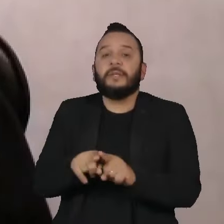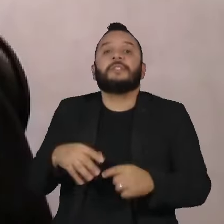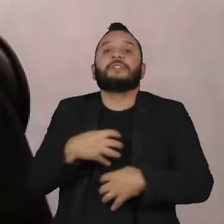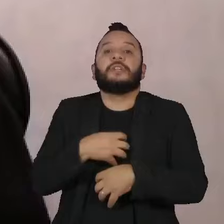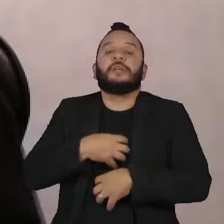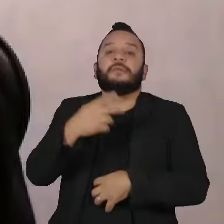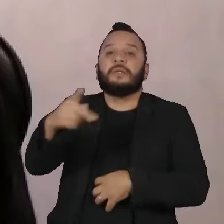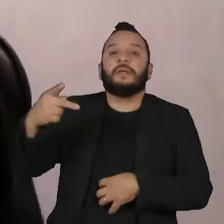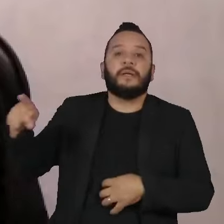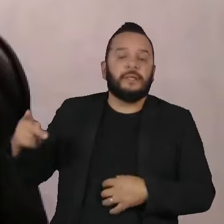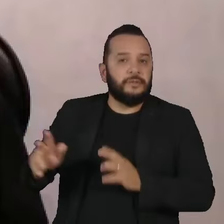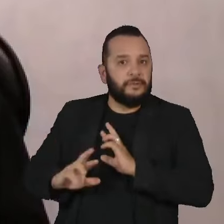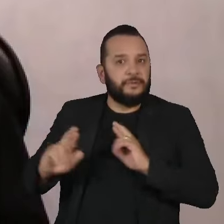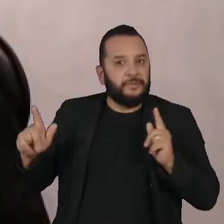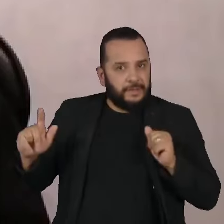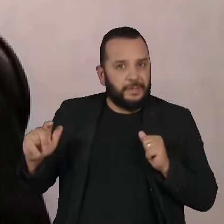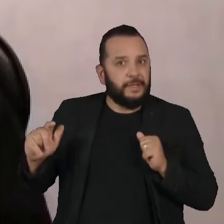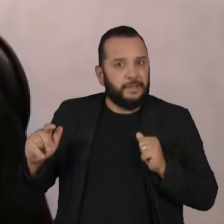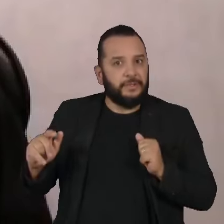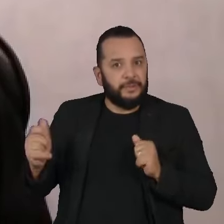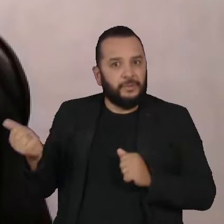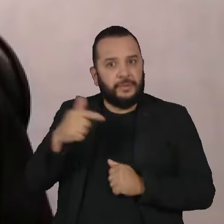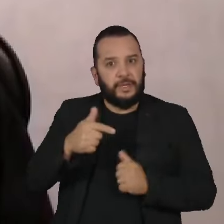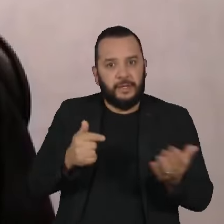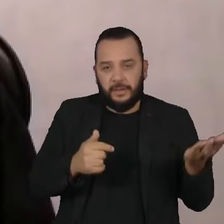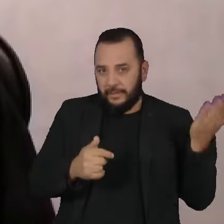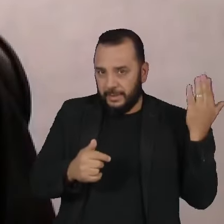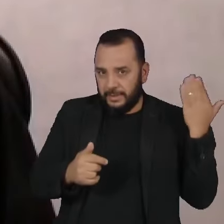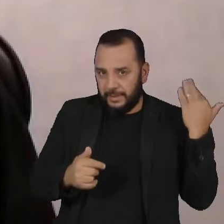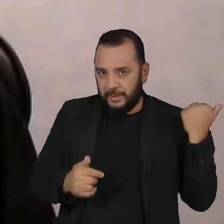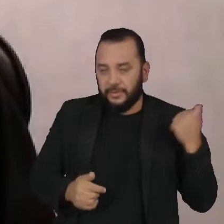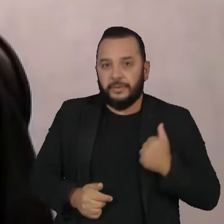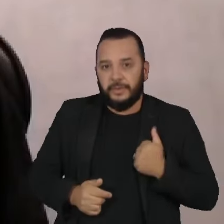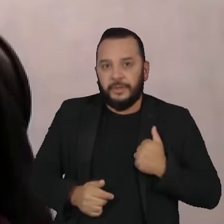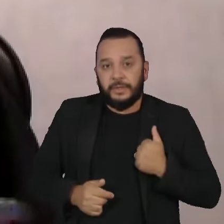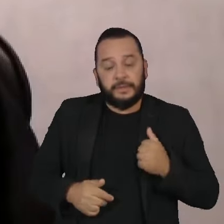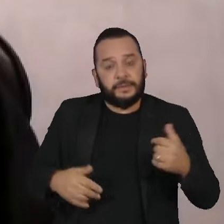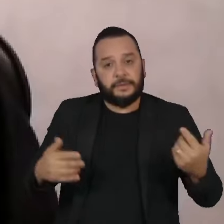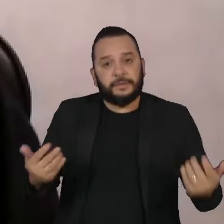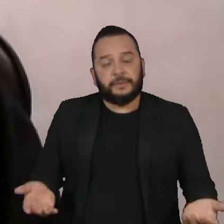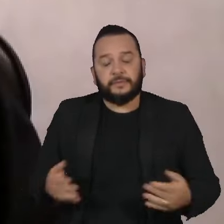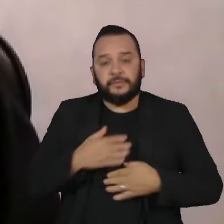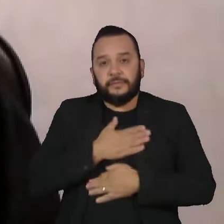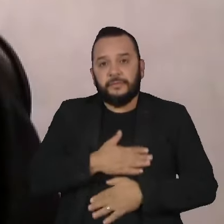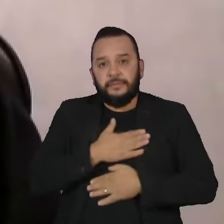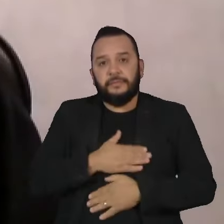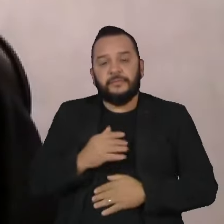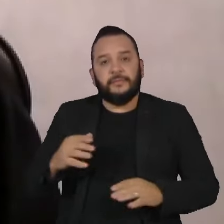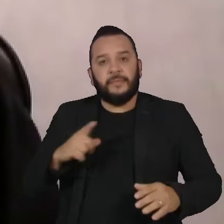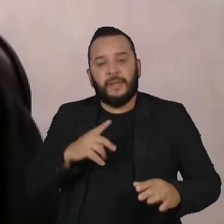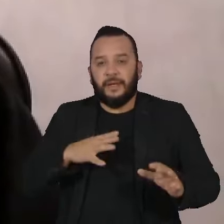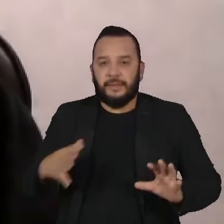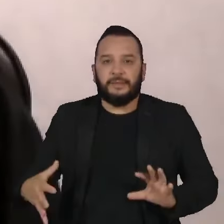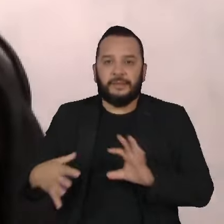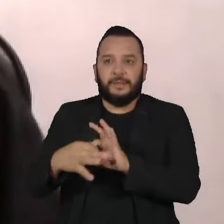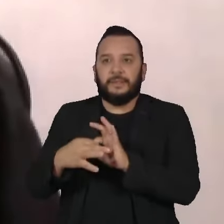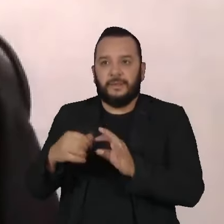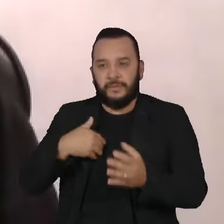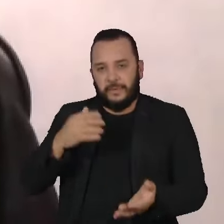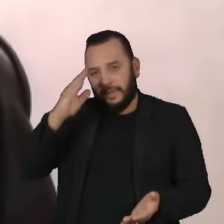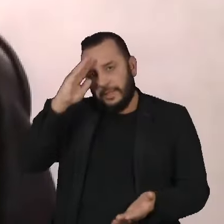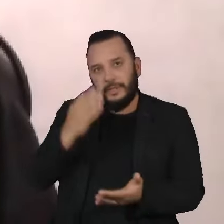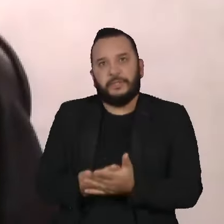de uma forma diferente como a gente se comportava no início de carreira. Então, eu gosto muito da integração. Eu acredito que é